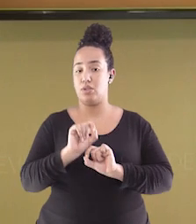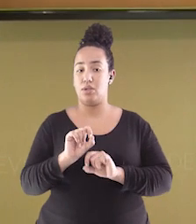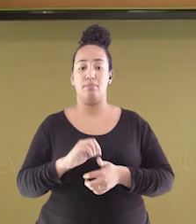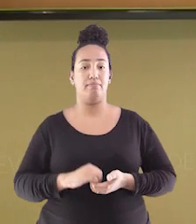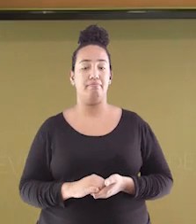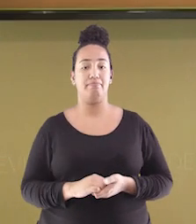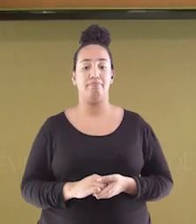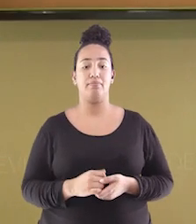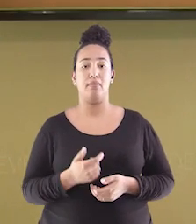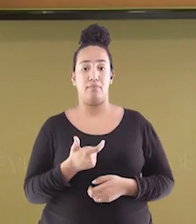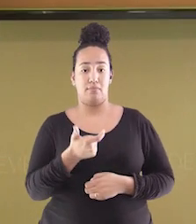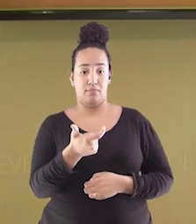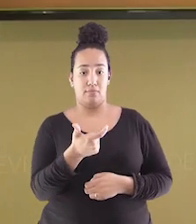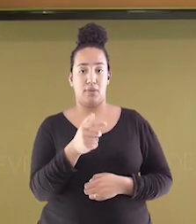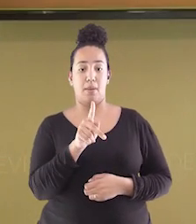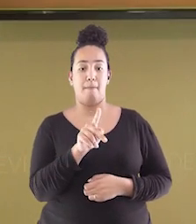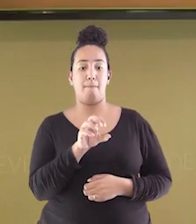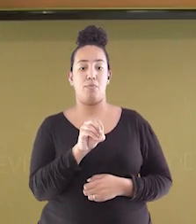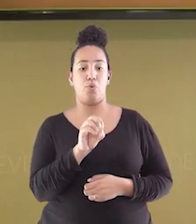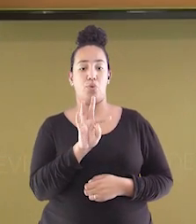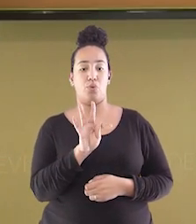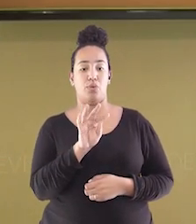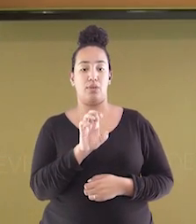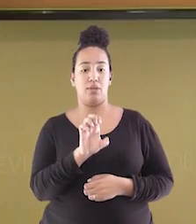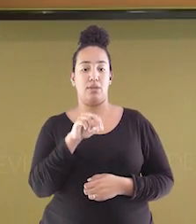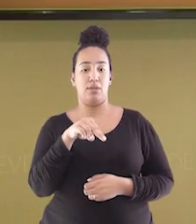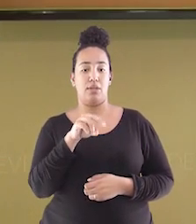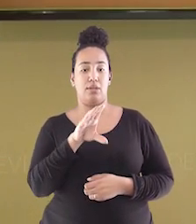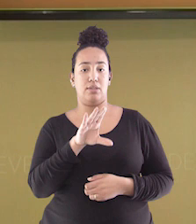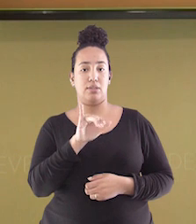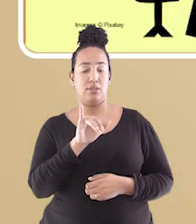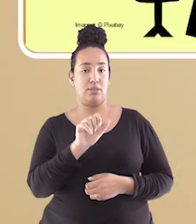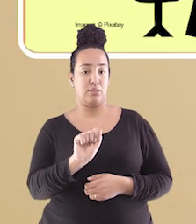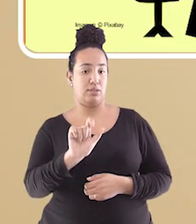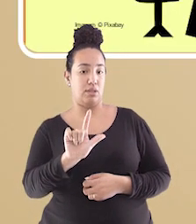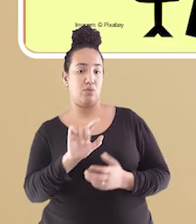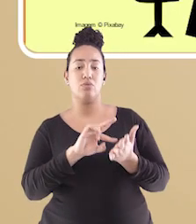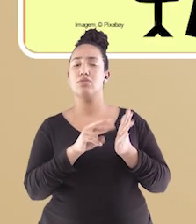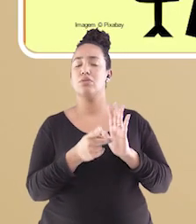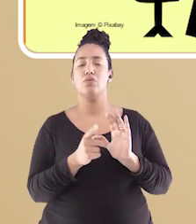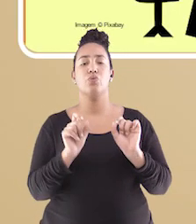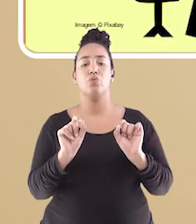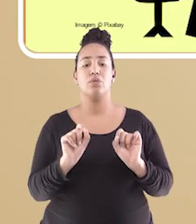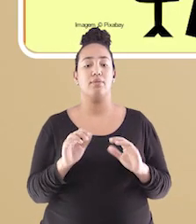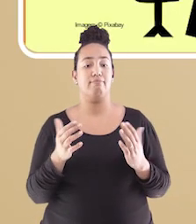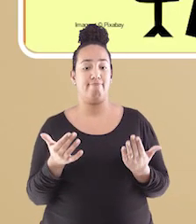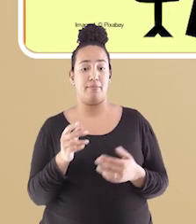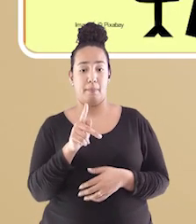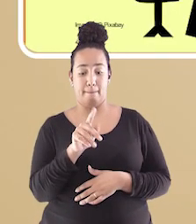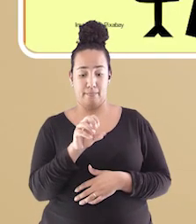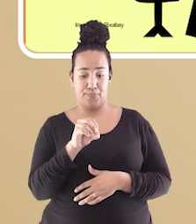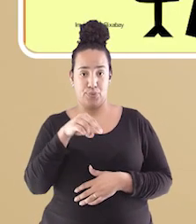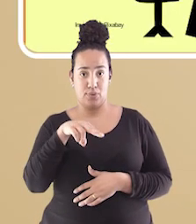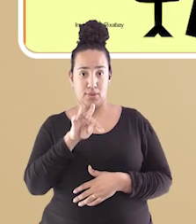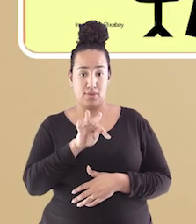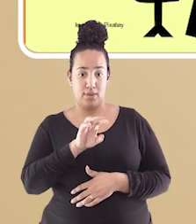é o que significa o termo potencial econômico. Quando falamos em potencial